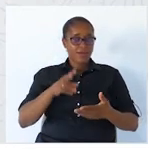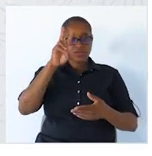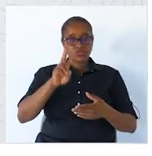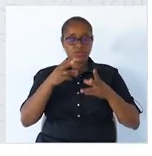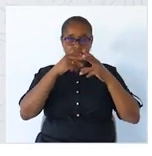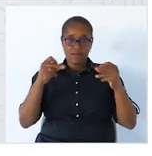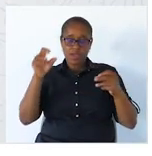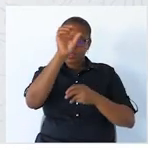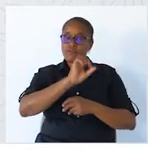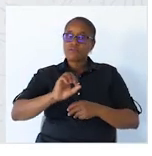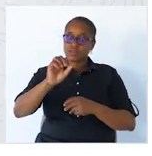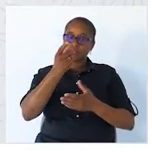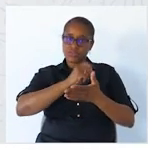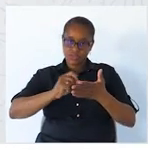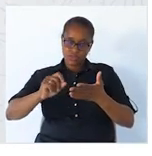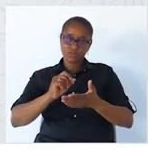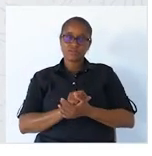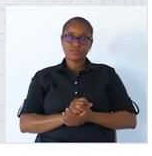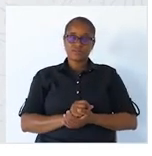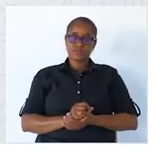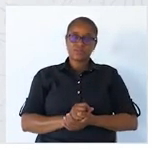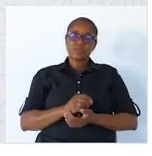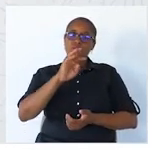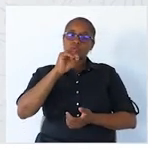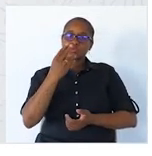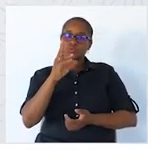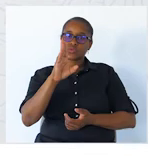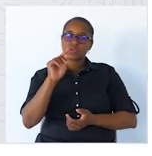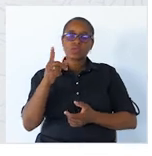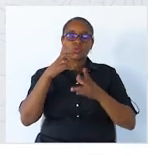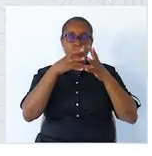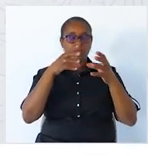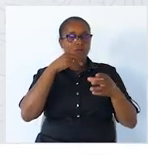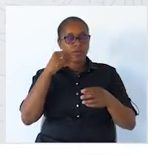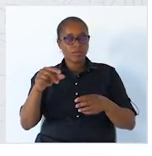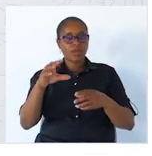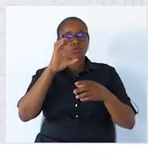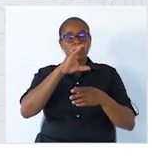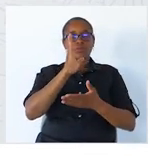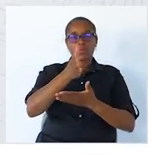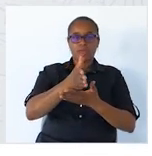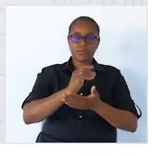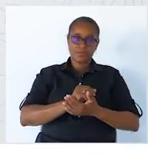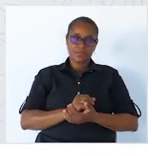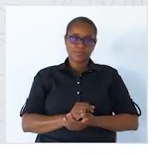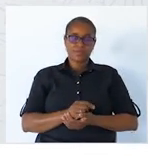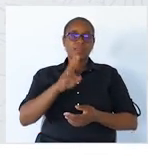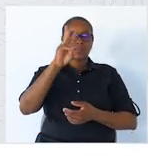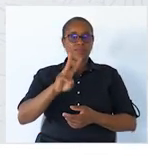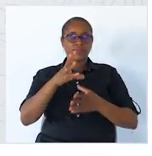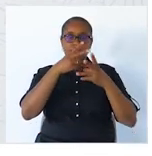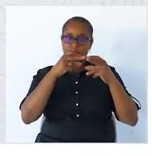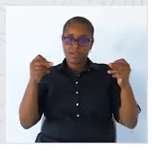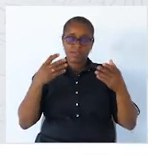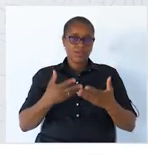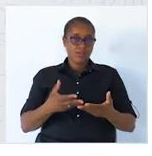frase, vocês vão escrever, segunda frase, o sujeito, o núcleo verbal e o complemento direto. E a terceira